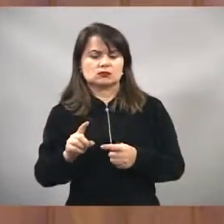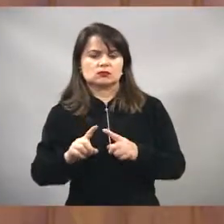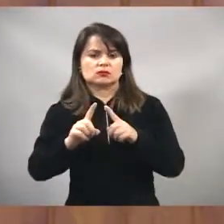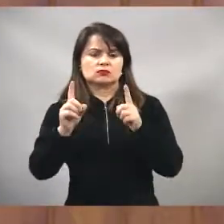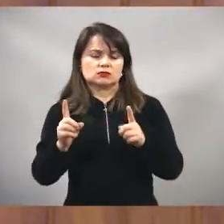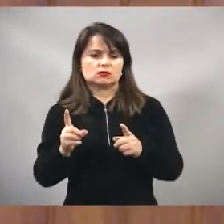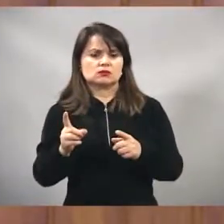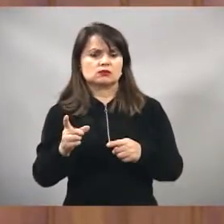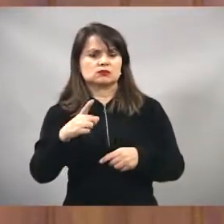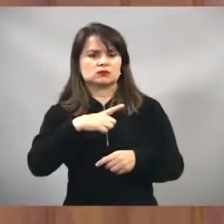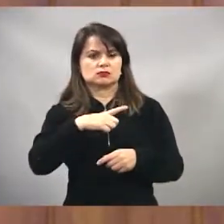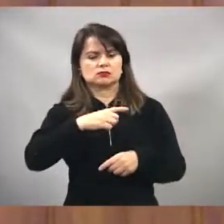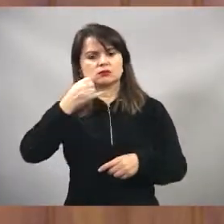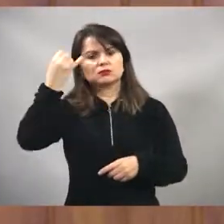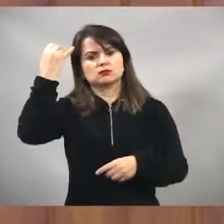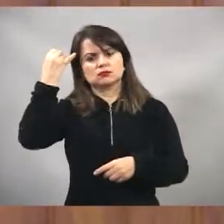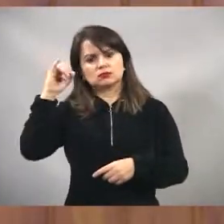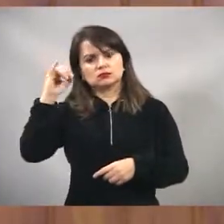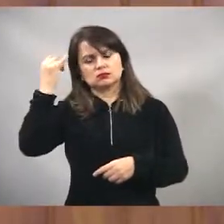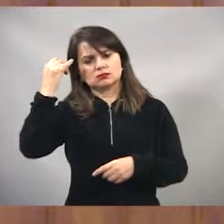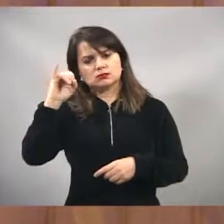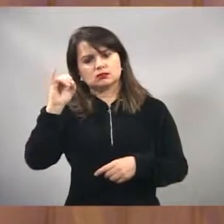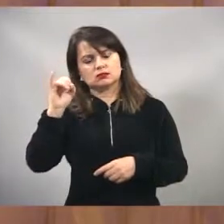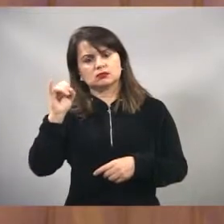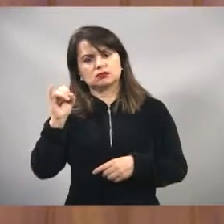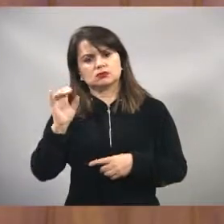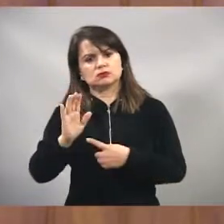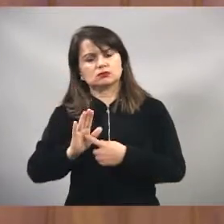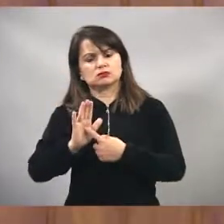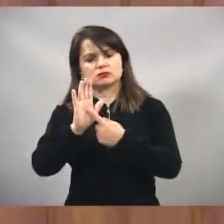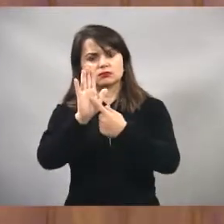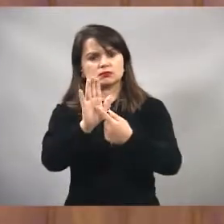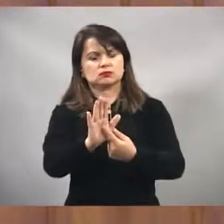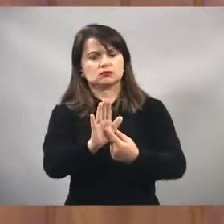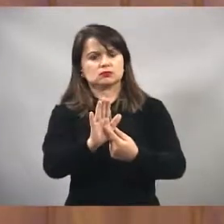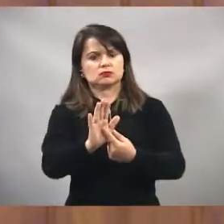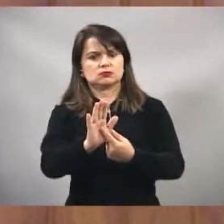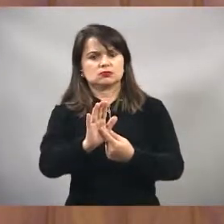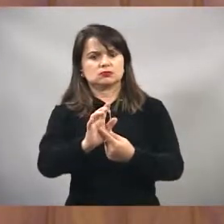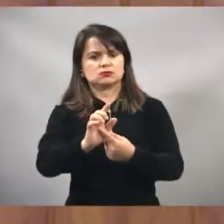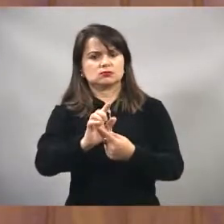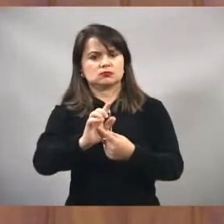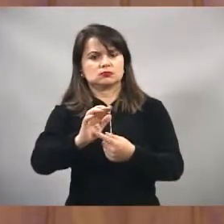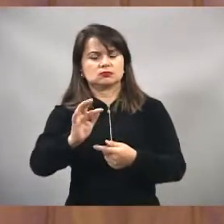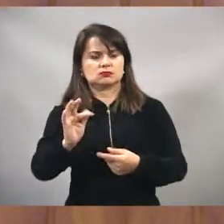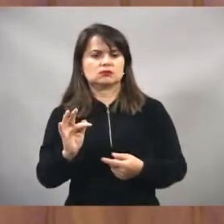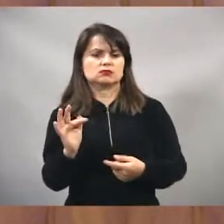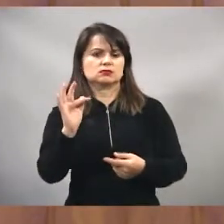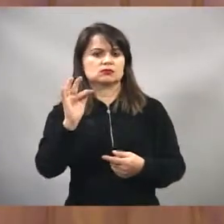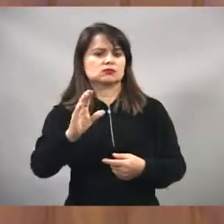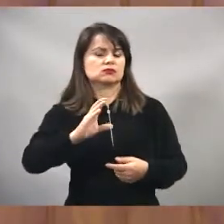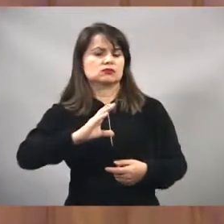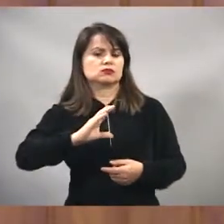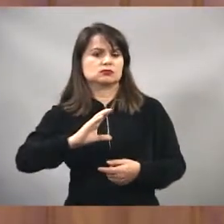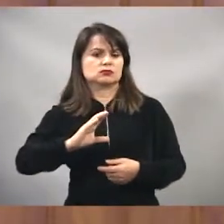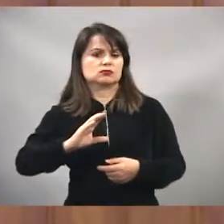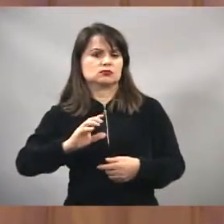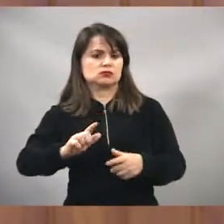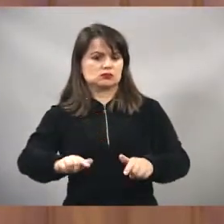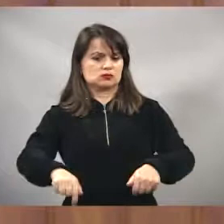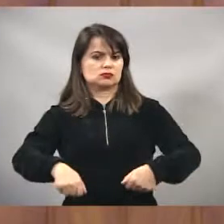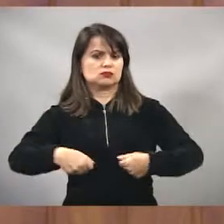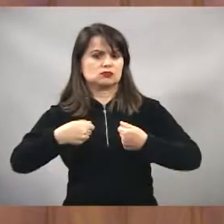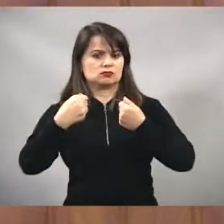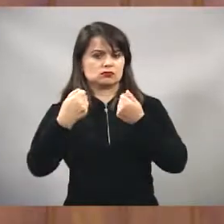ideia é de que o próximo, a próxima luta seja nesse endereço, do